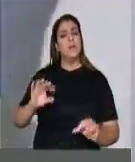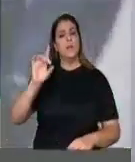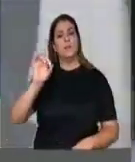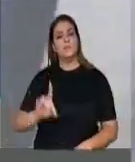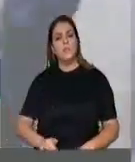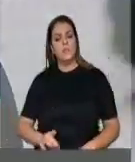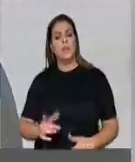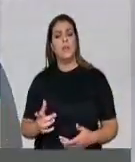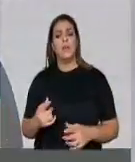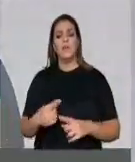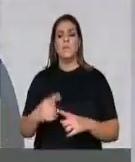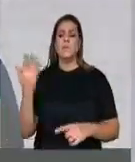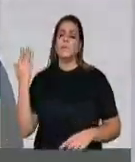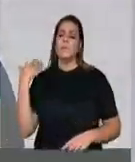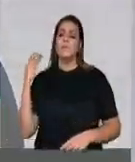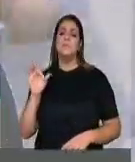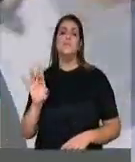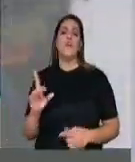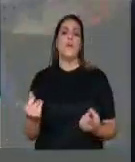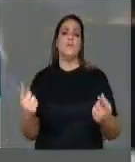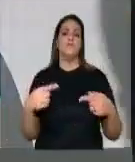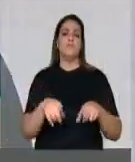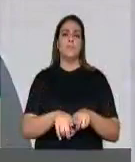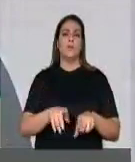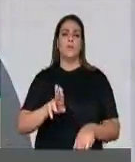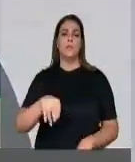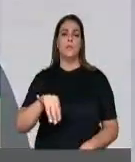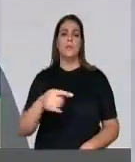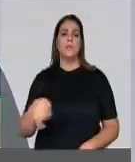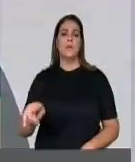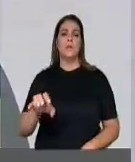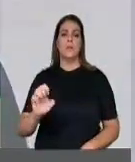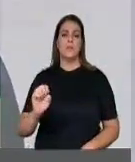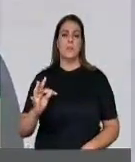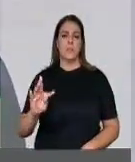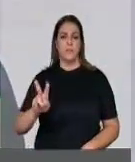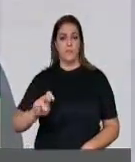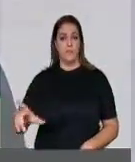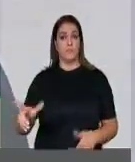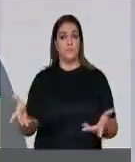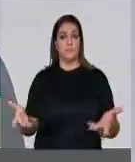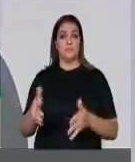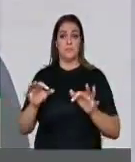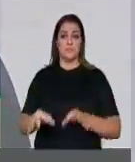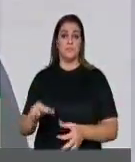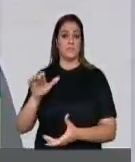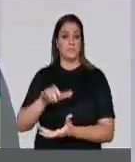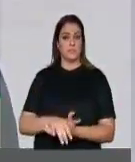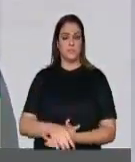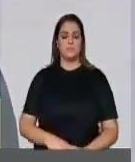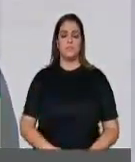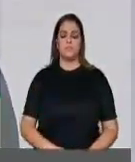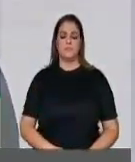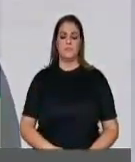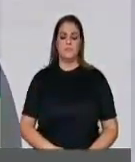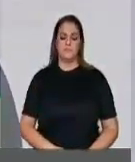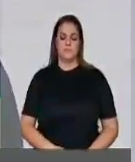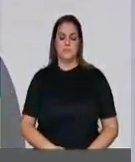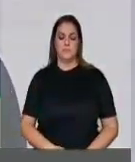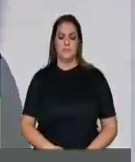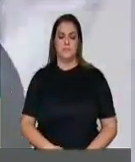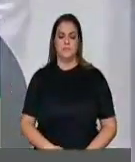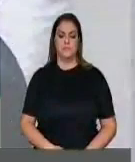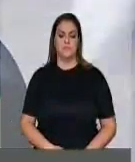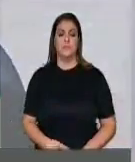em união estável, passaram a ser casados. E quero daqui parabenizar o cartório comandado por